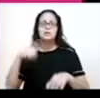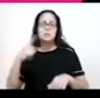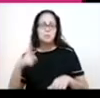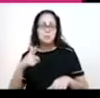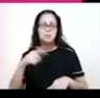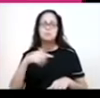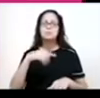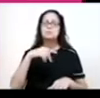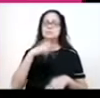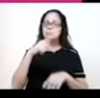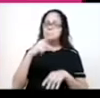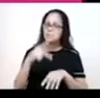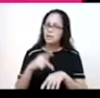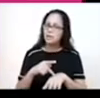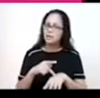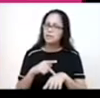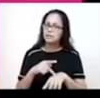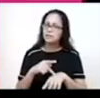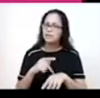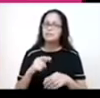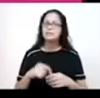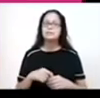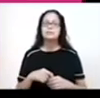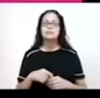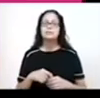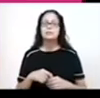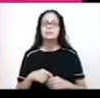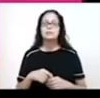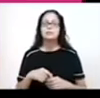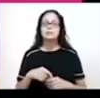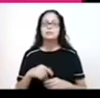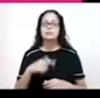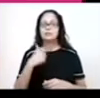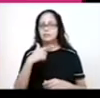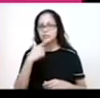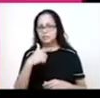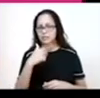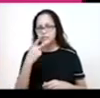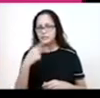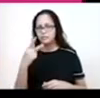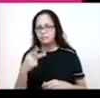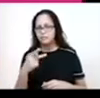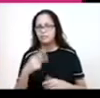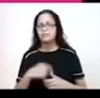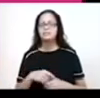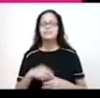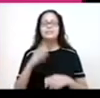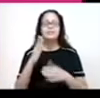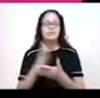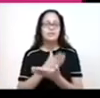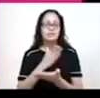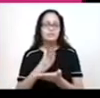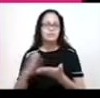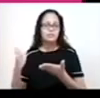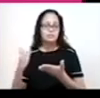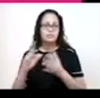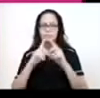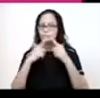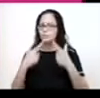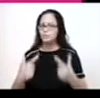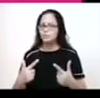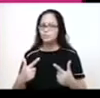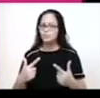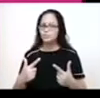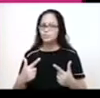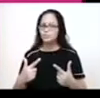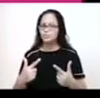Que são países que têm idiomas que não são de origem latina. Mas são considerados pertencentes à América Latina. Então essa divisão, tendo por base o